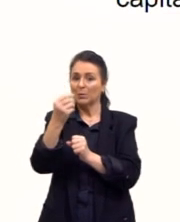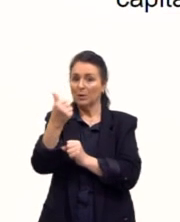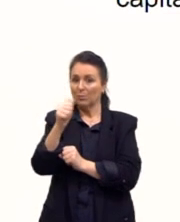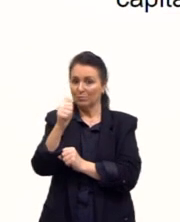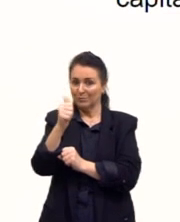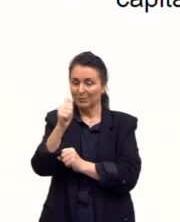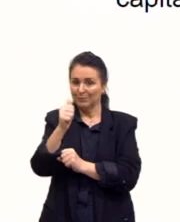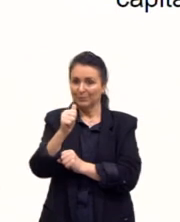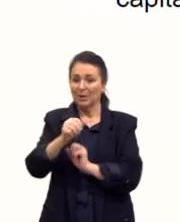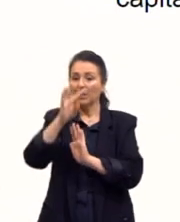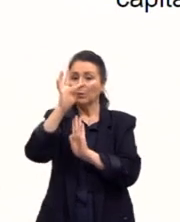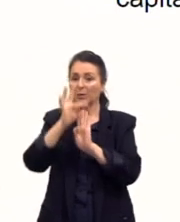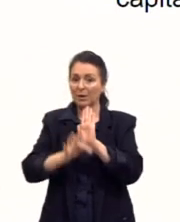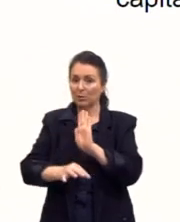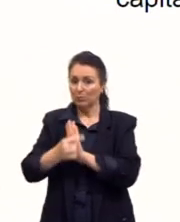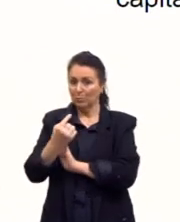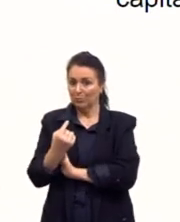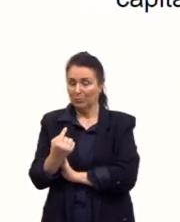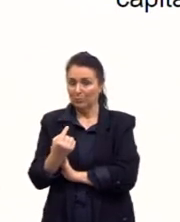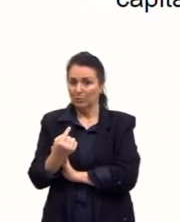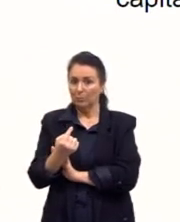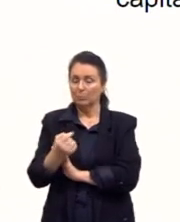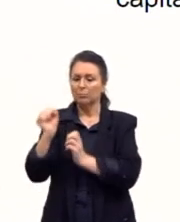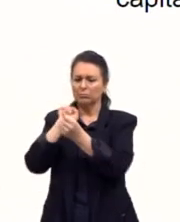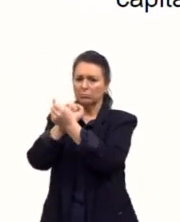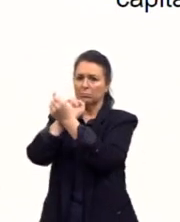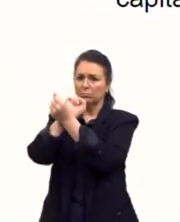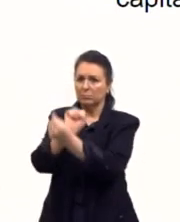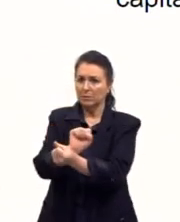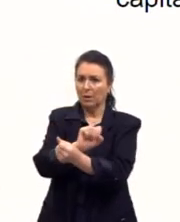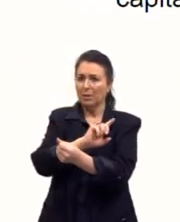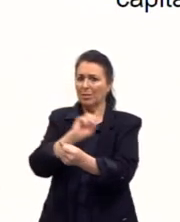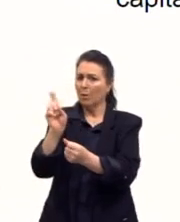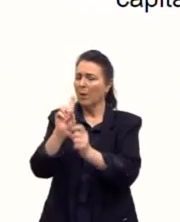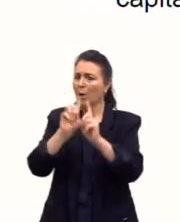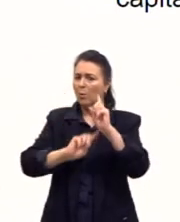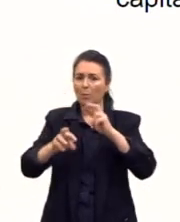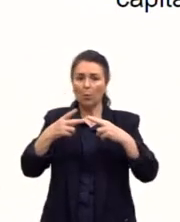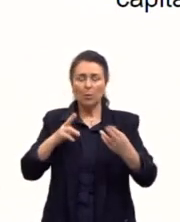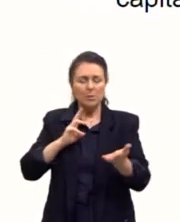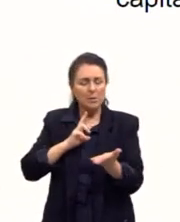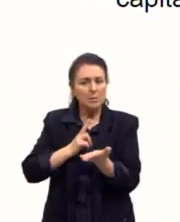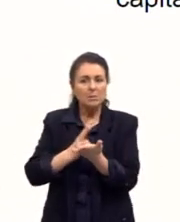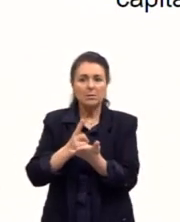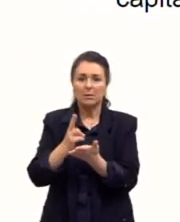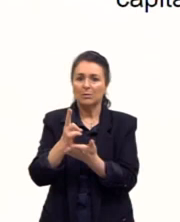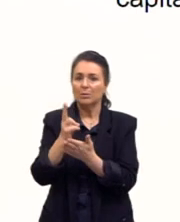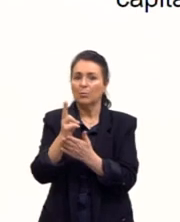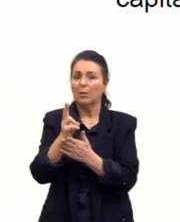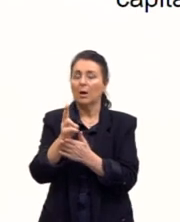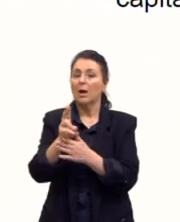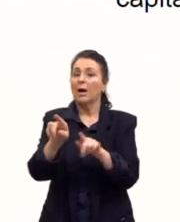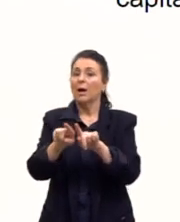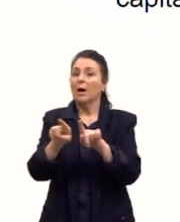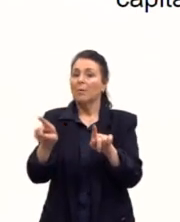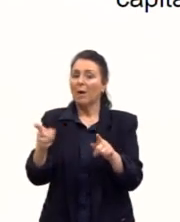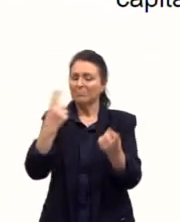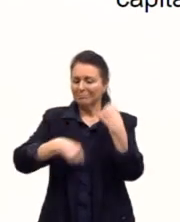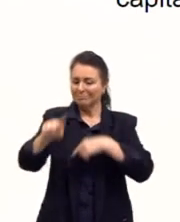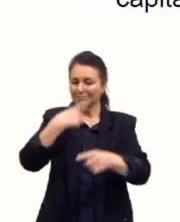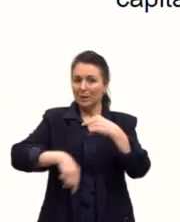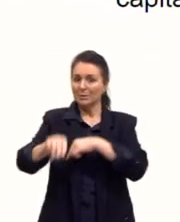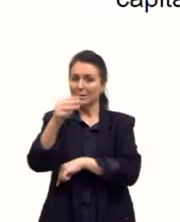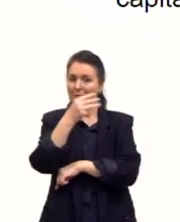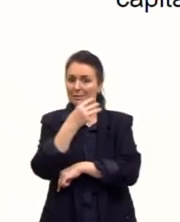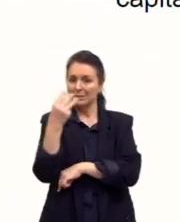Então, vou ler o texto 1. A escravidão não é algo que permaneça apesar do sucesso das três revoluções